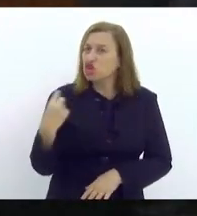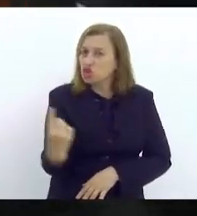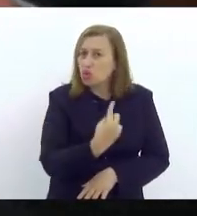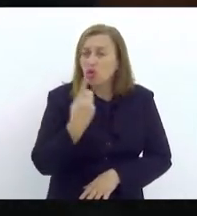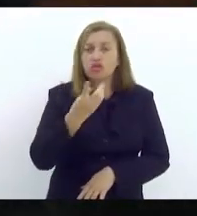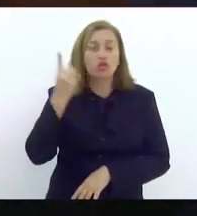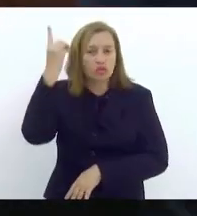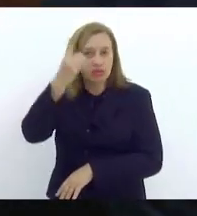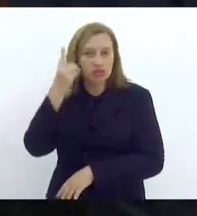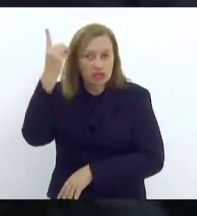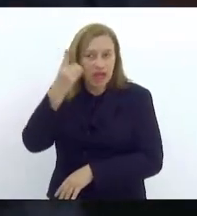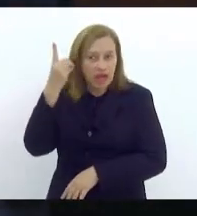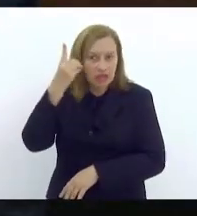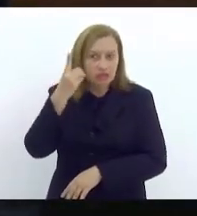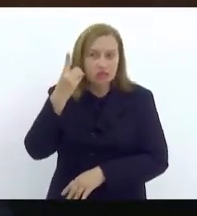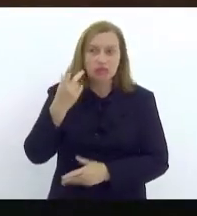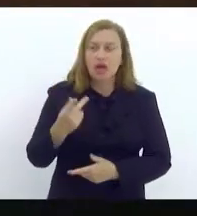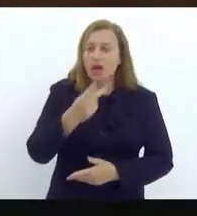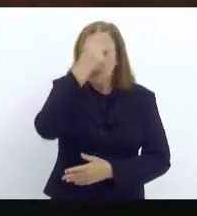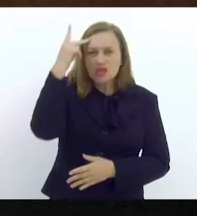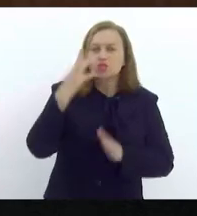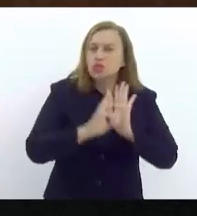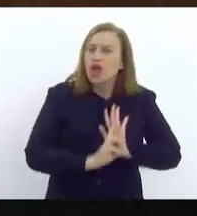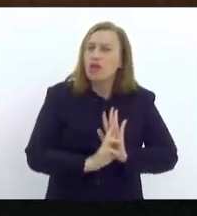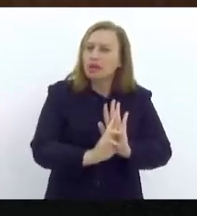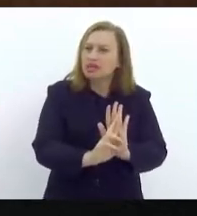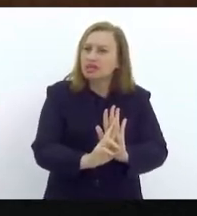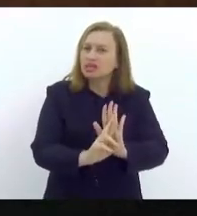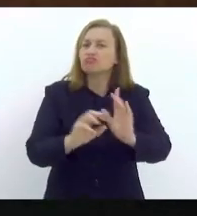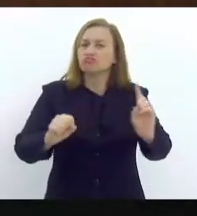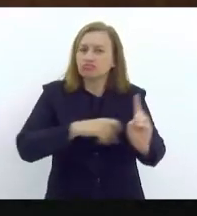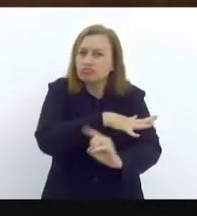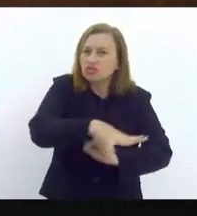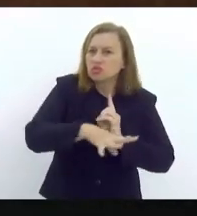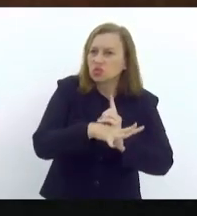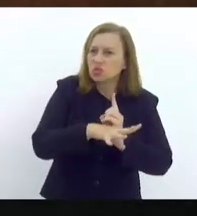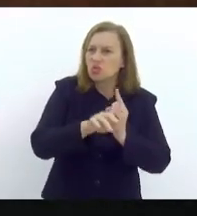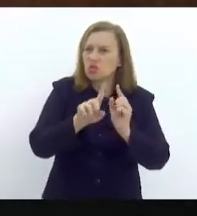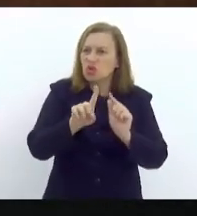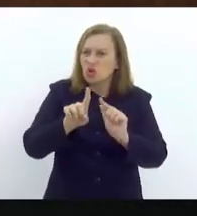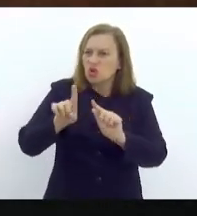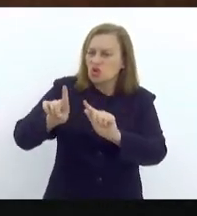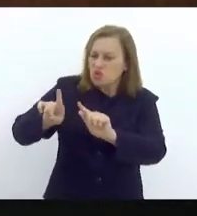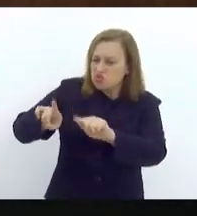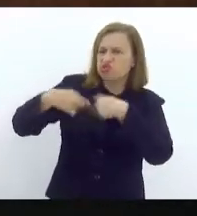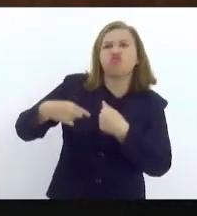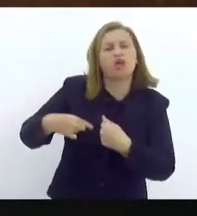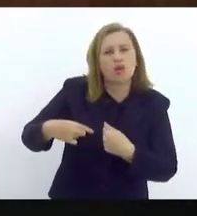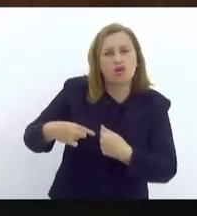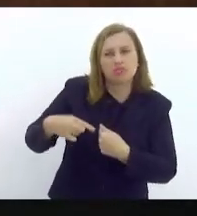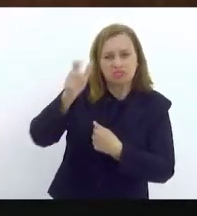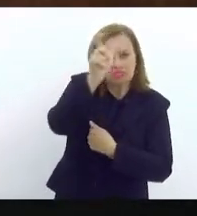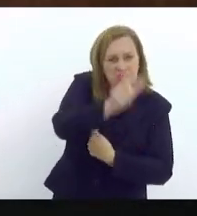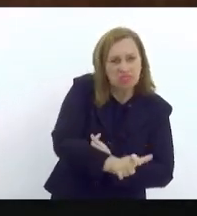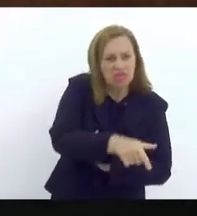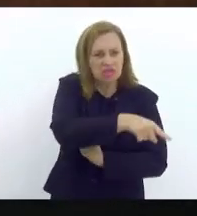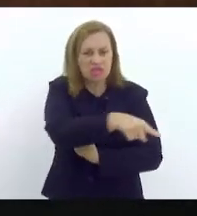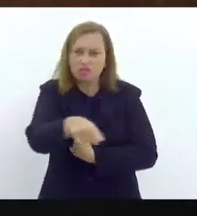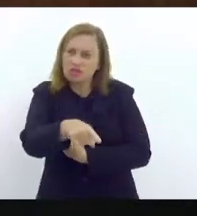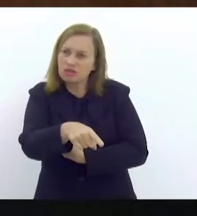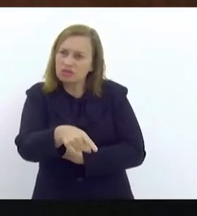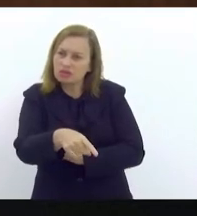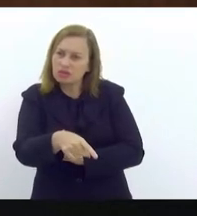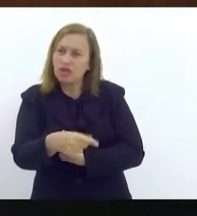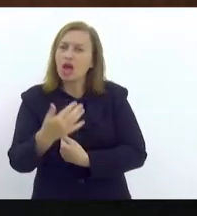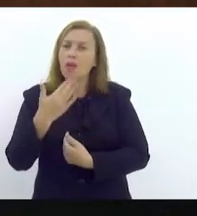como parlamentares, como alguém que representa a sociedade, ser ameaçado por esses homens. Então eu peço hoje o